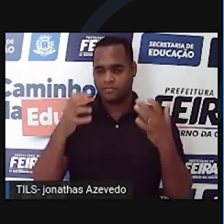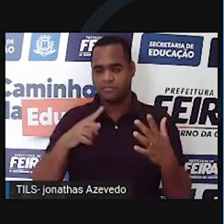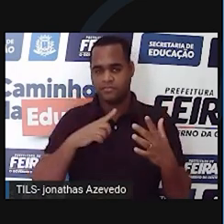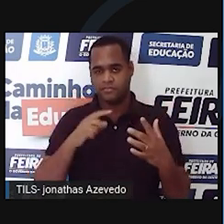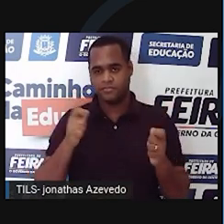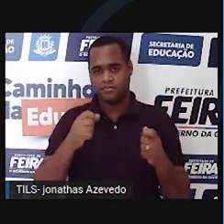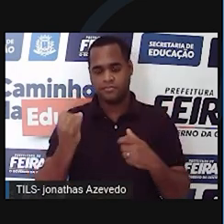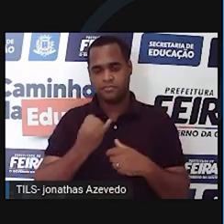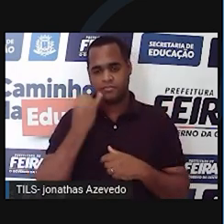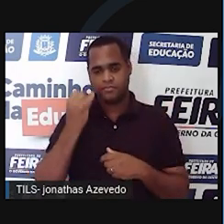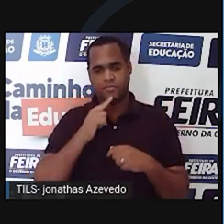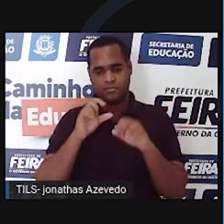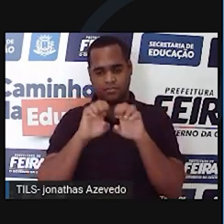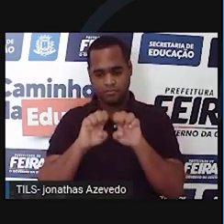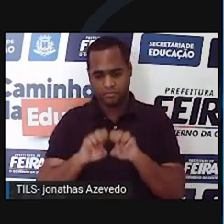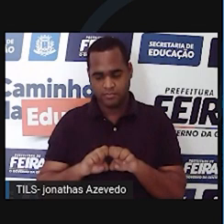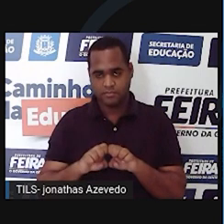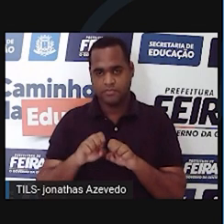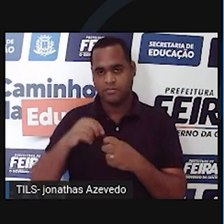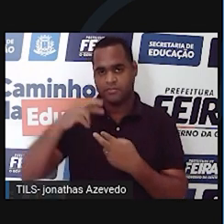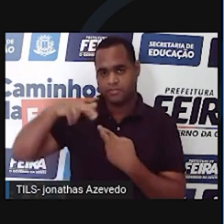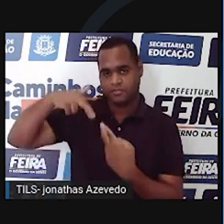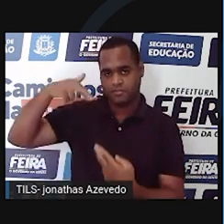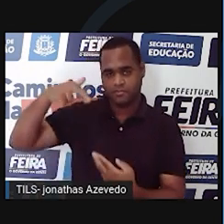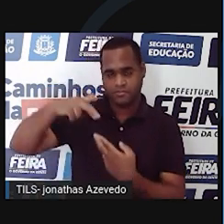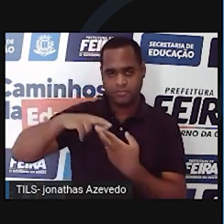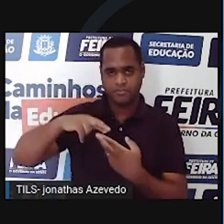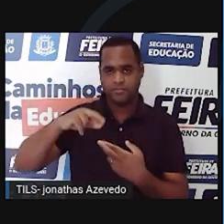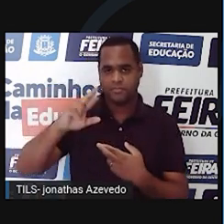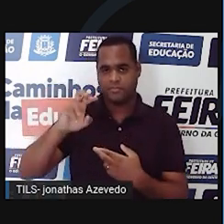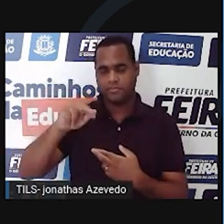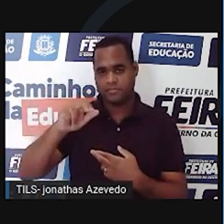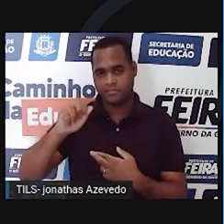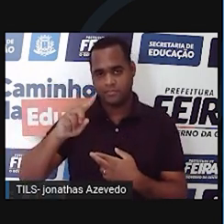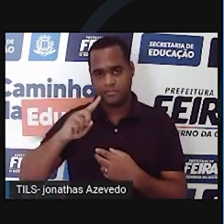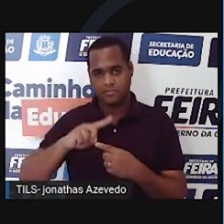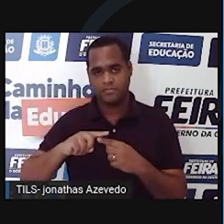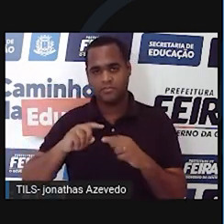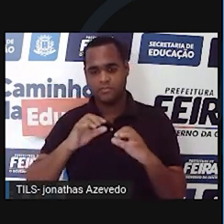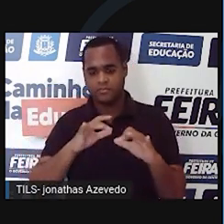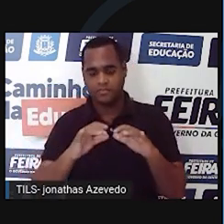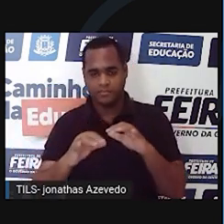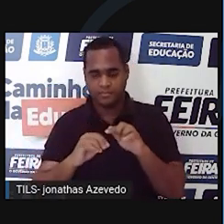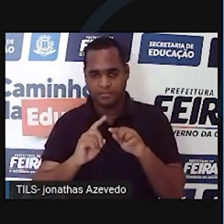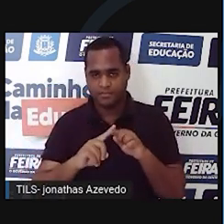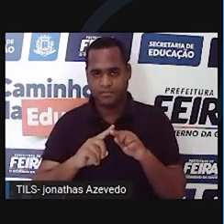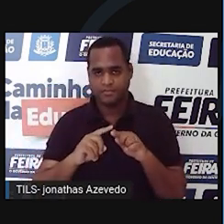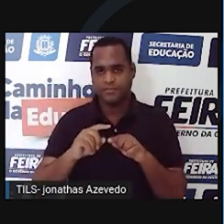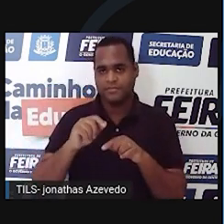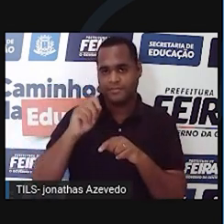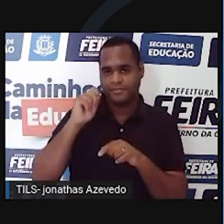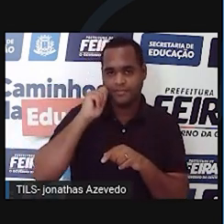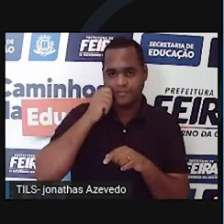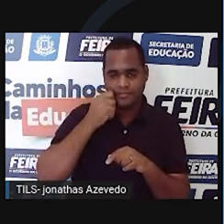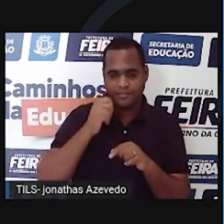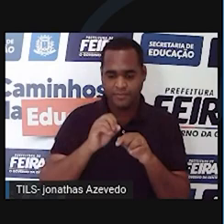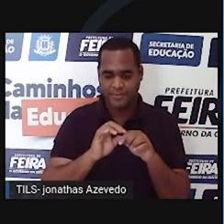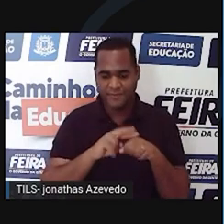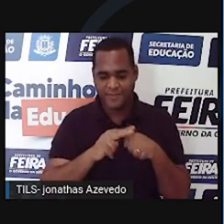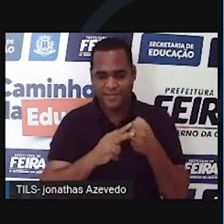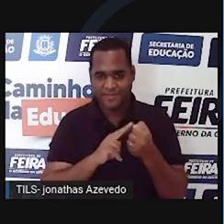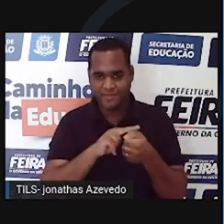conhecimento das estruturas do DNA, do RNA, do carvão mineral, do grafite e dos vírus.